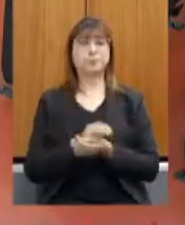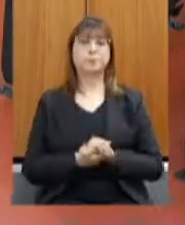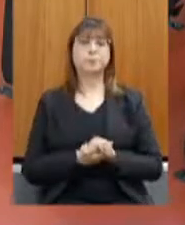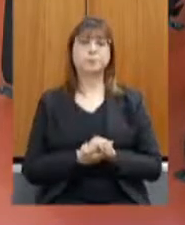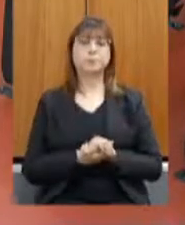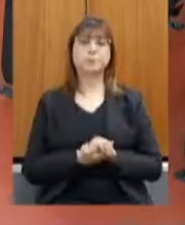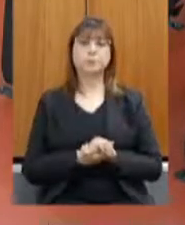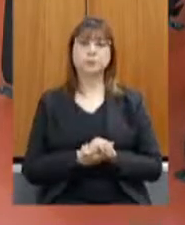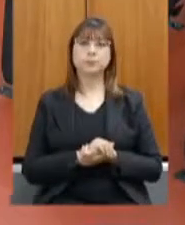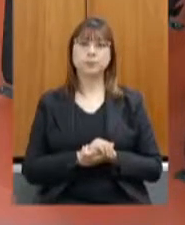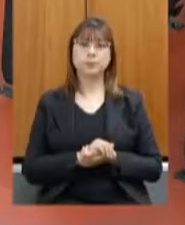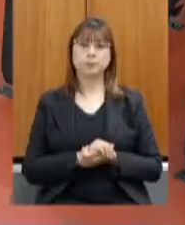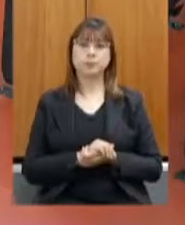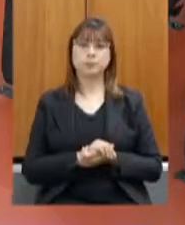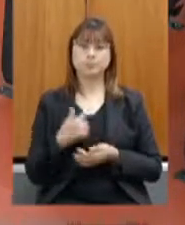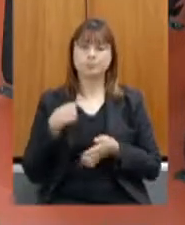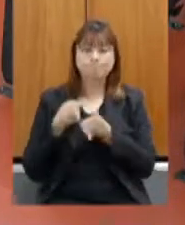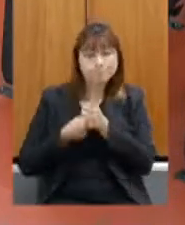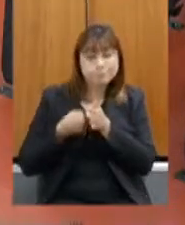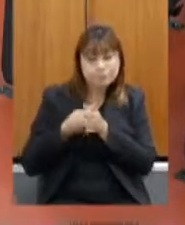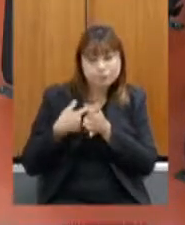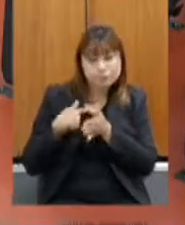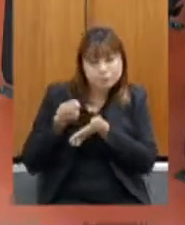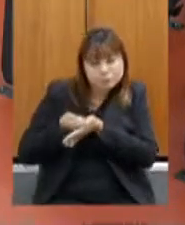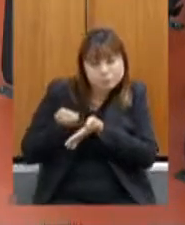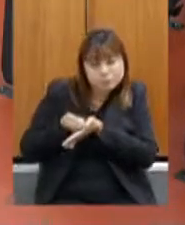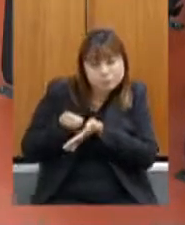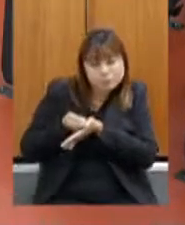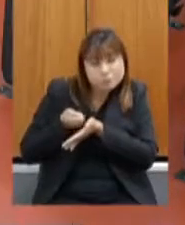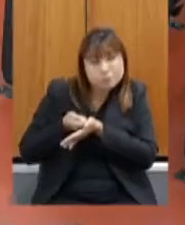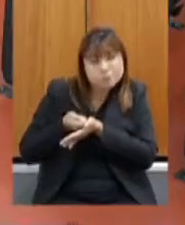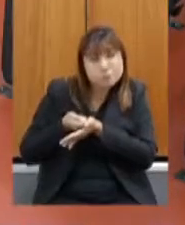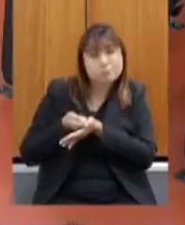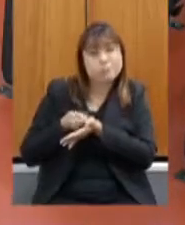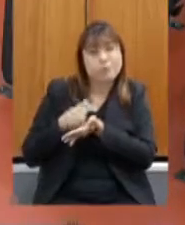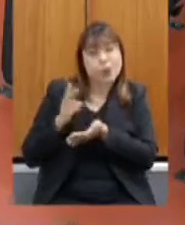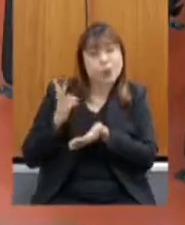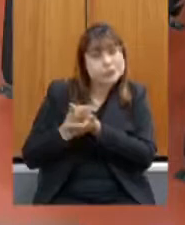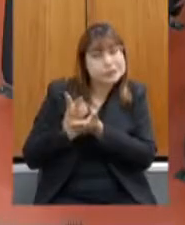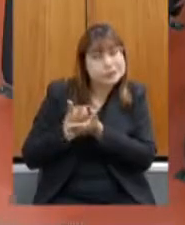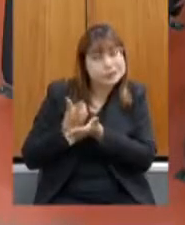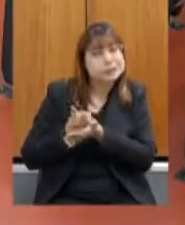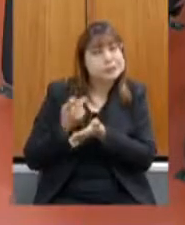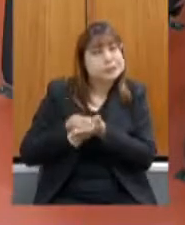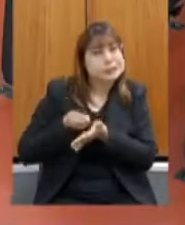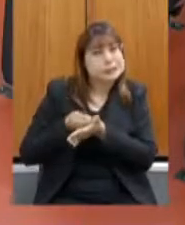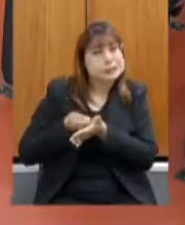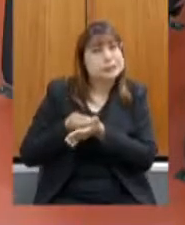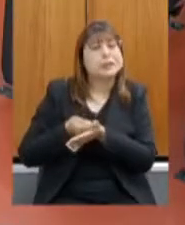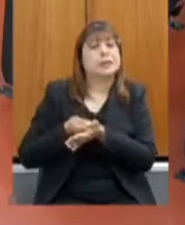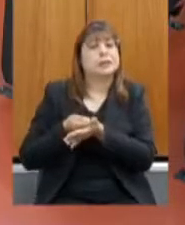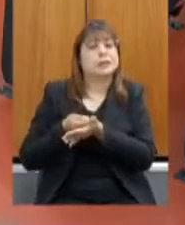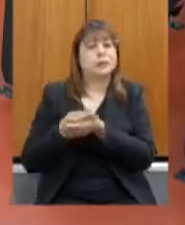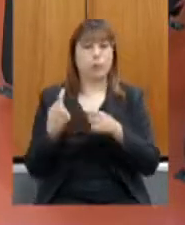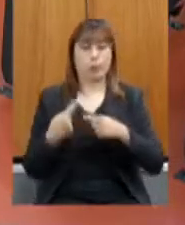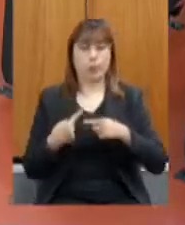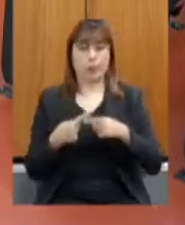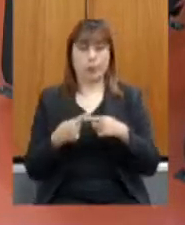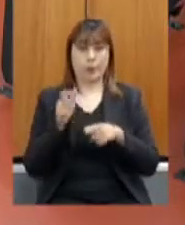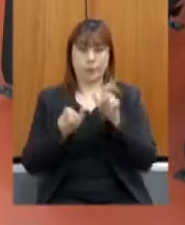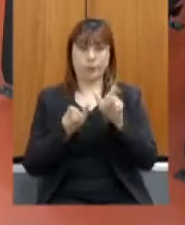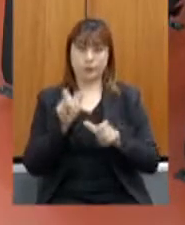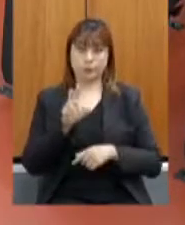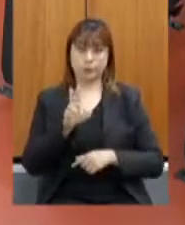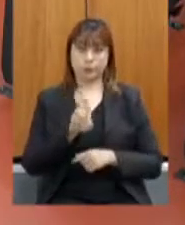eu incito a senhora, secretária, eu vejo que, eu vou sempre insistir nisso, o nosso consumidor, eu